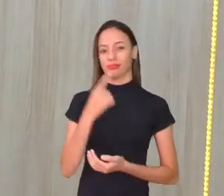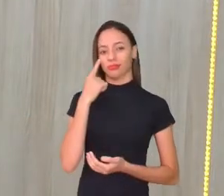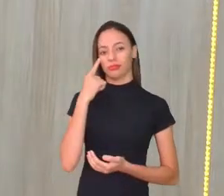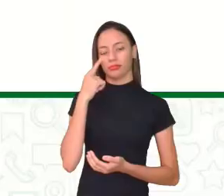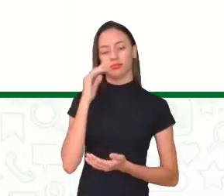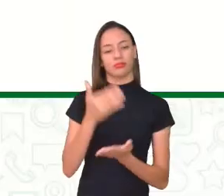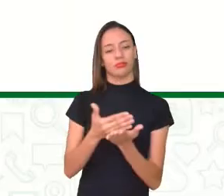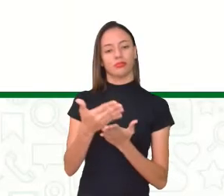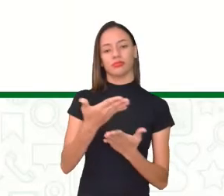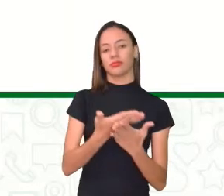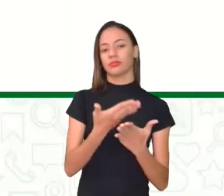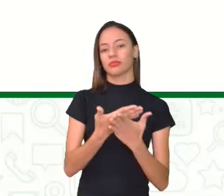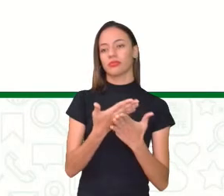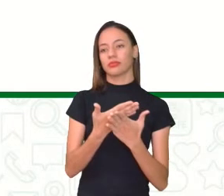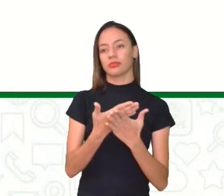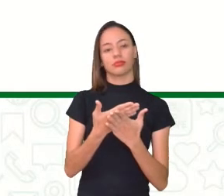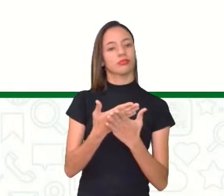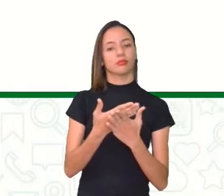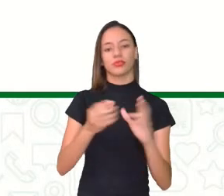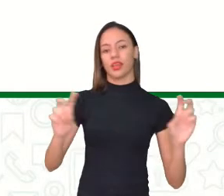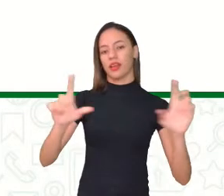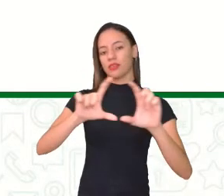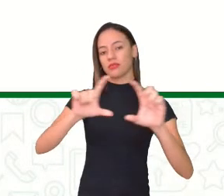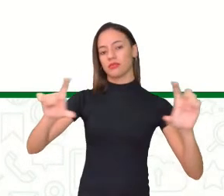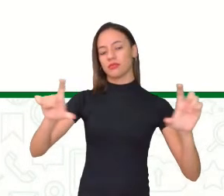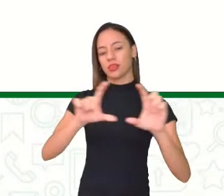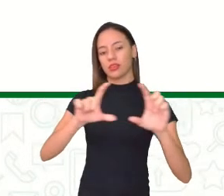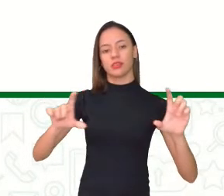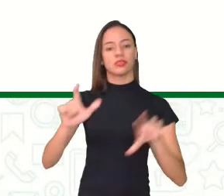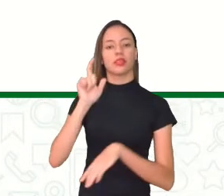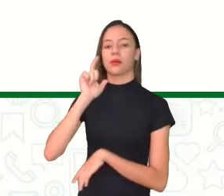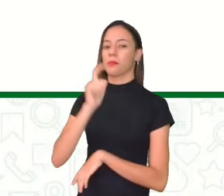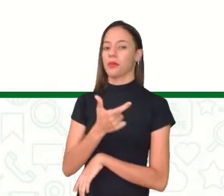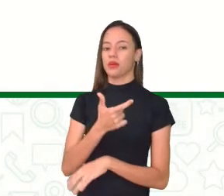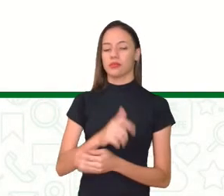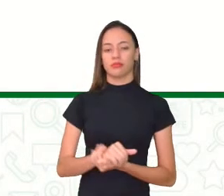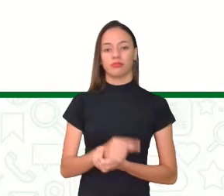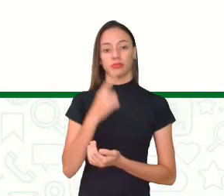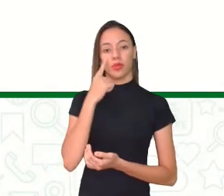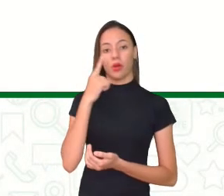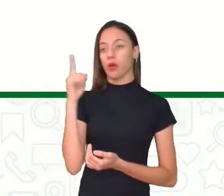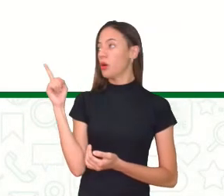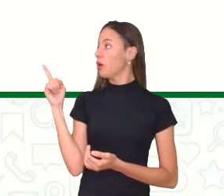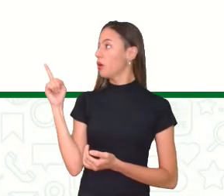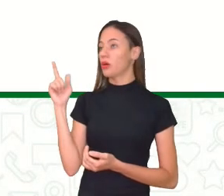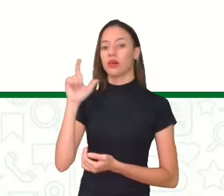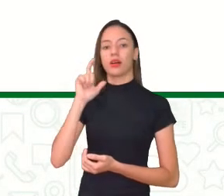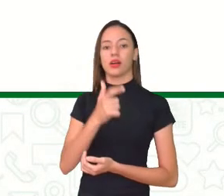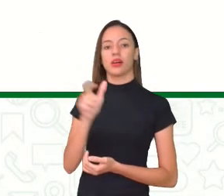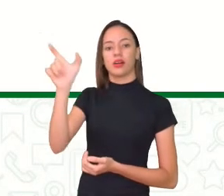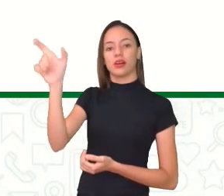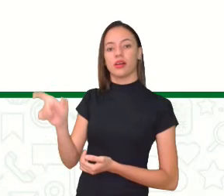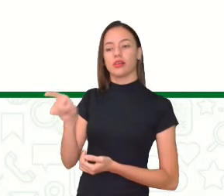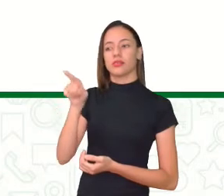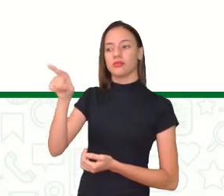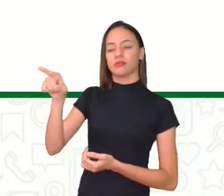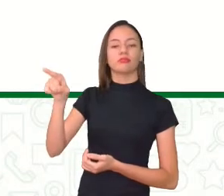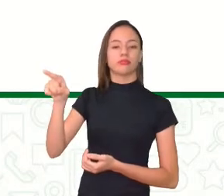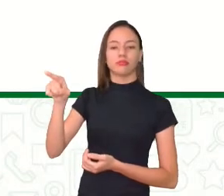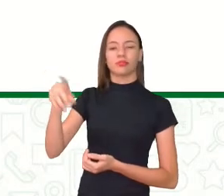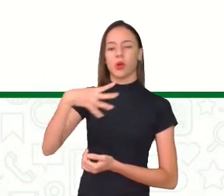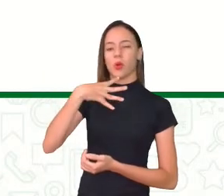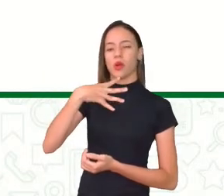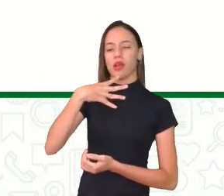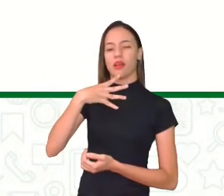começamos a nossa aula com uma frase de Paulo Freire. Ó pessoal, esse é Paulo Freire, que a gente às vezes conhece, ouvi falar da pessoa,